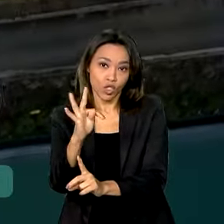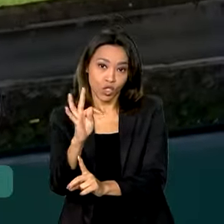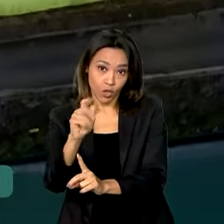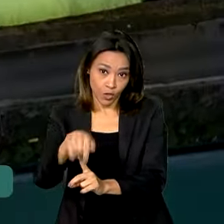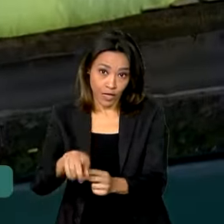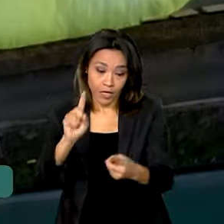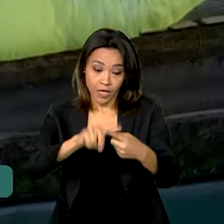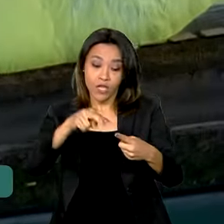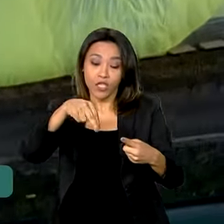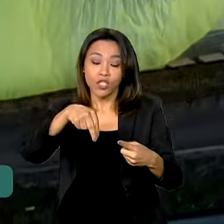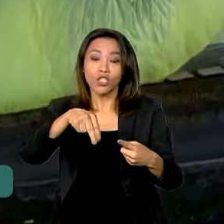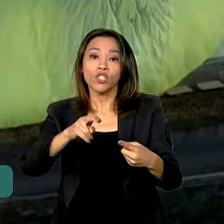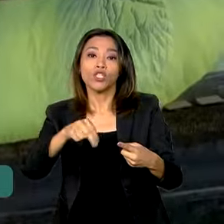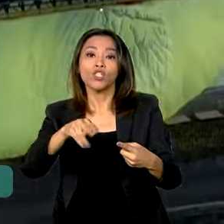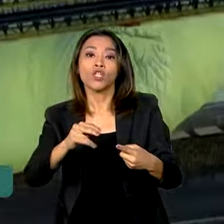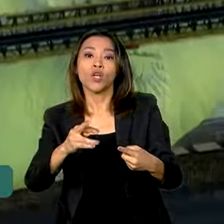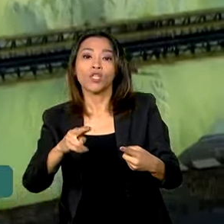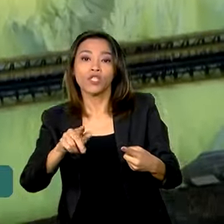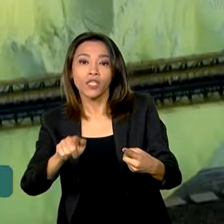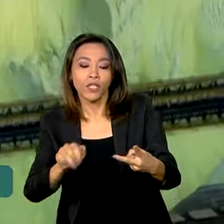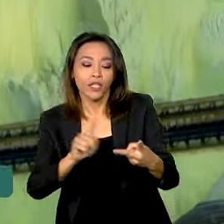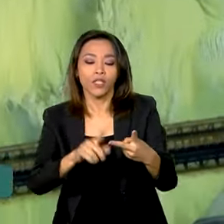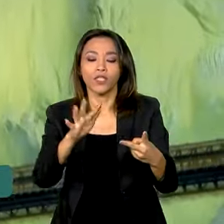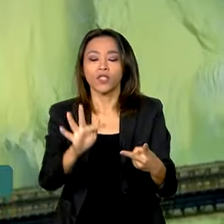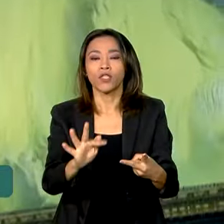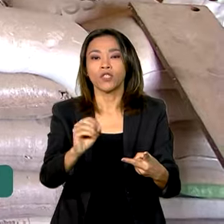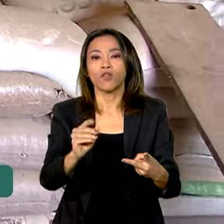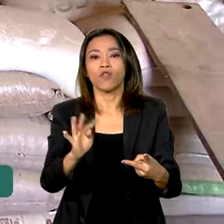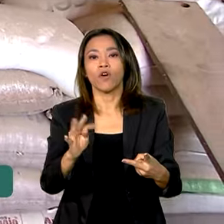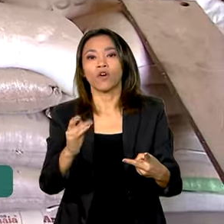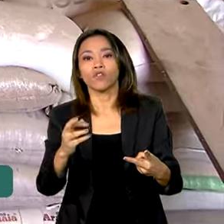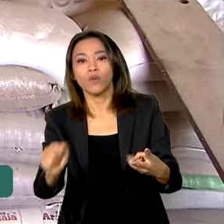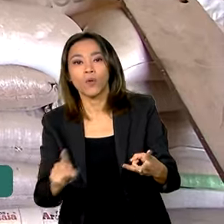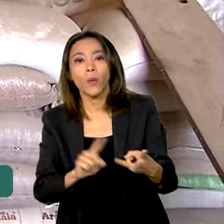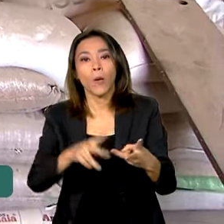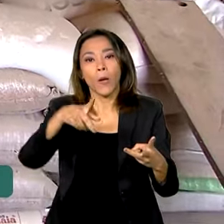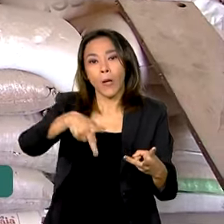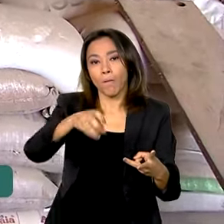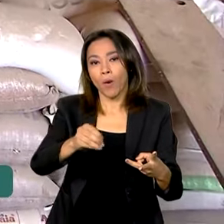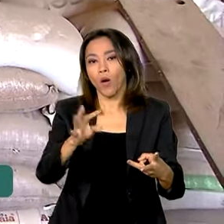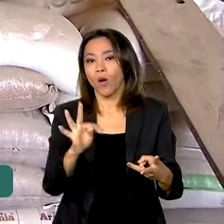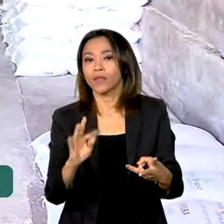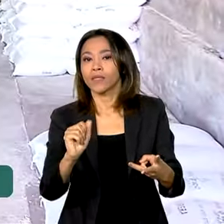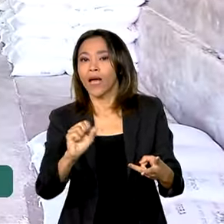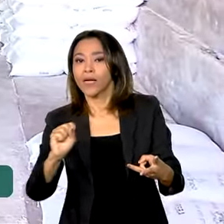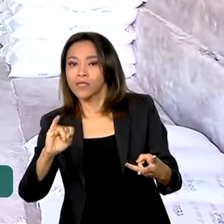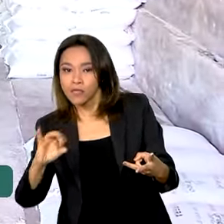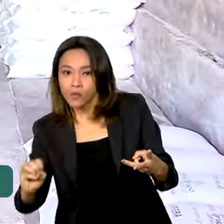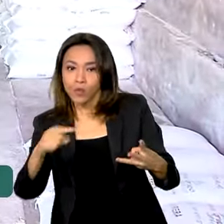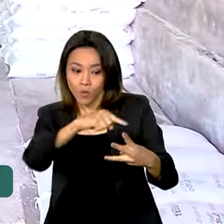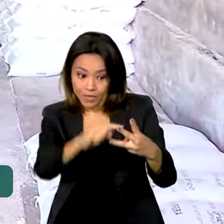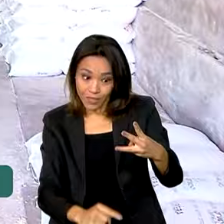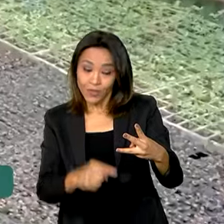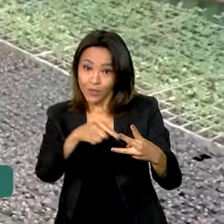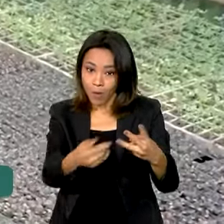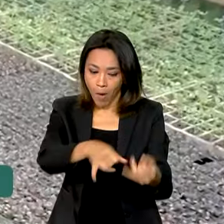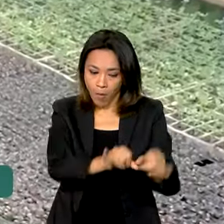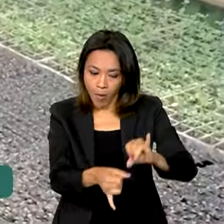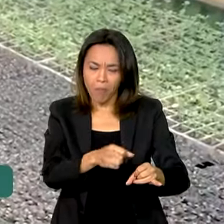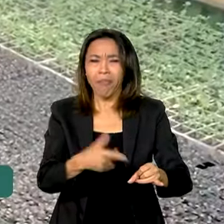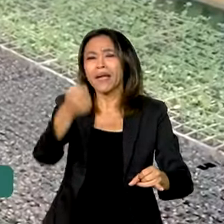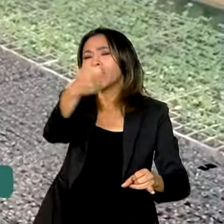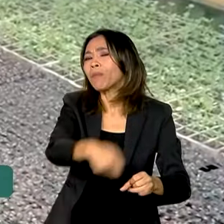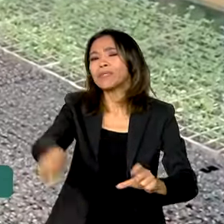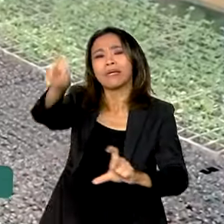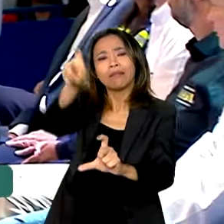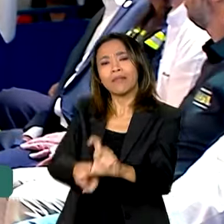fósforo e potássio para a agricultura brasileira. Um grande passo para deixar de depender da importação